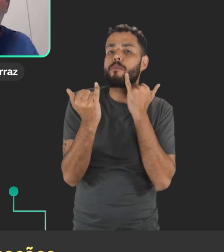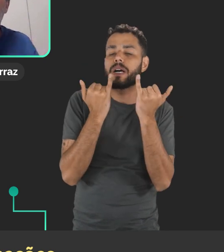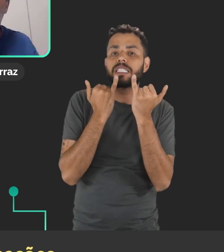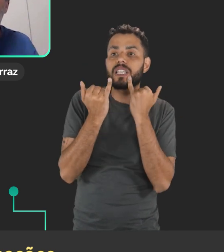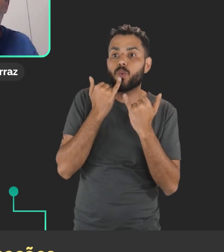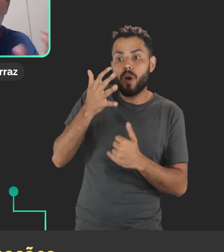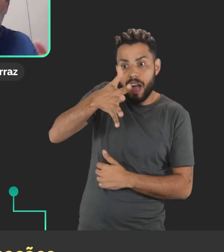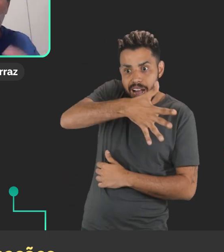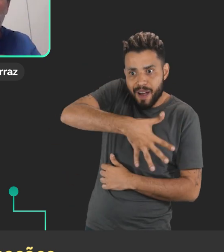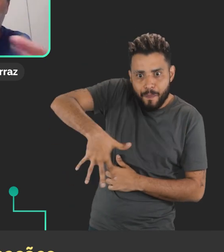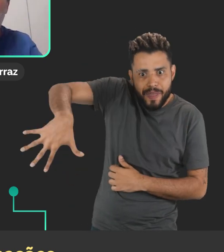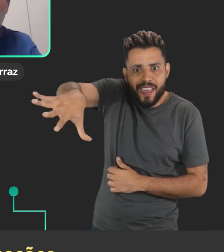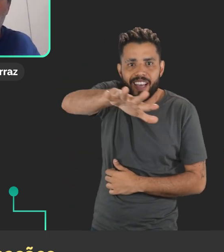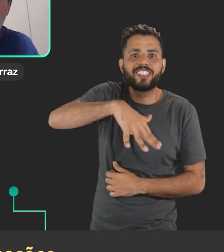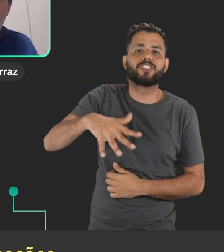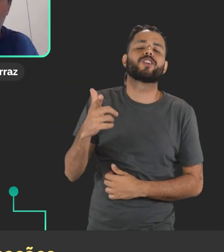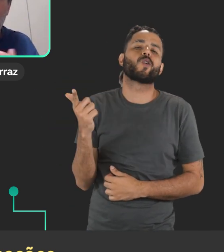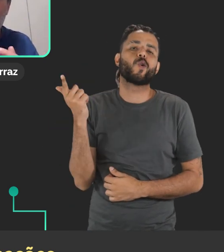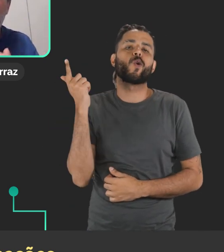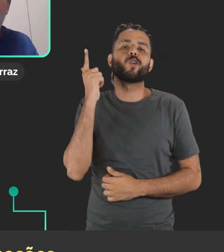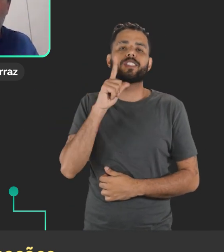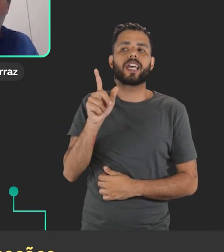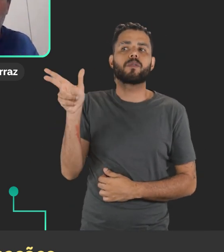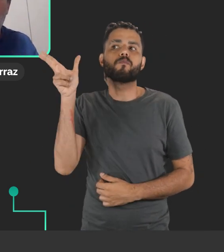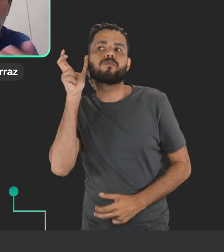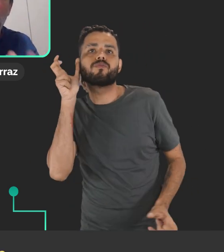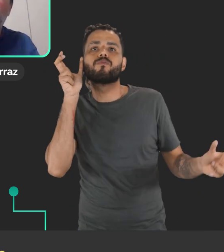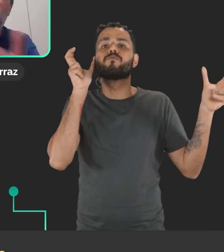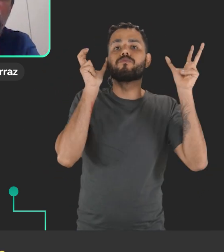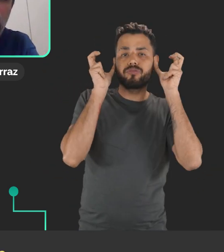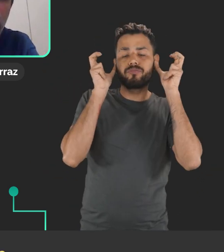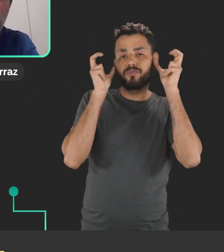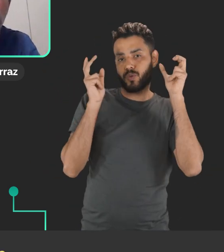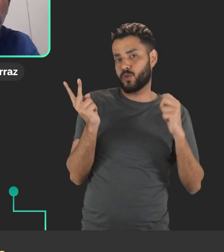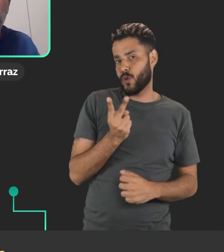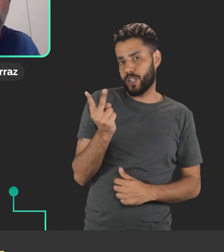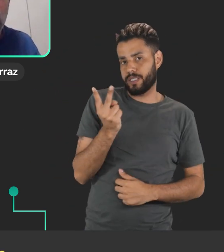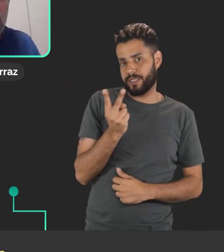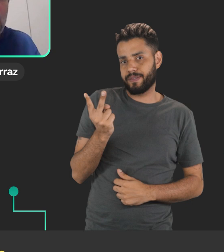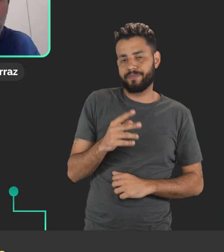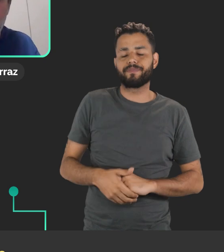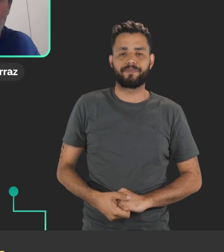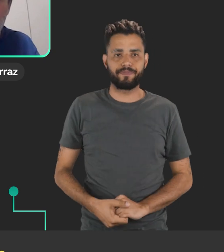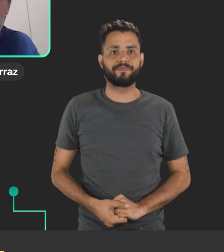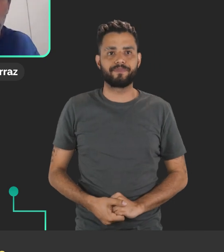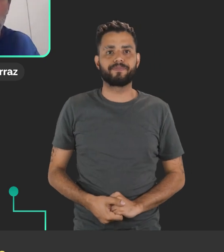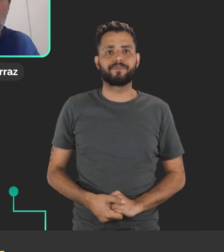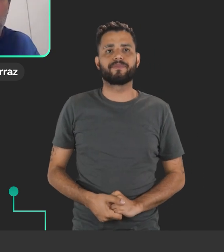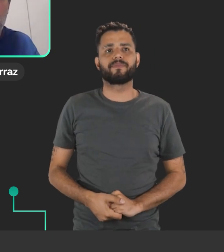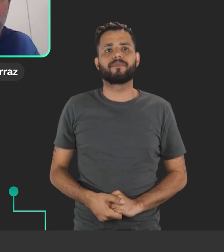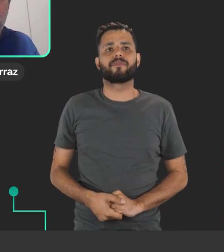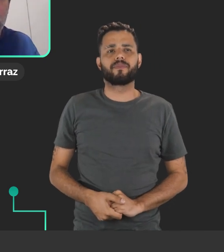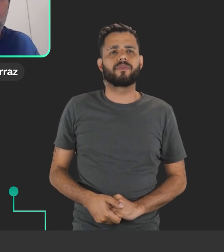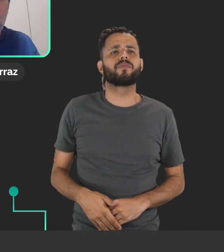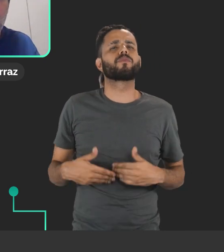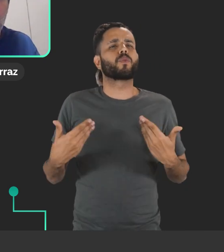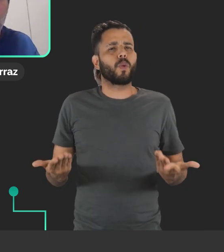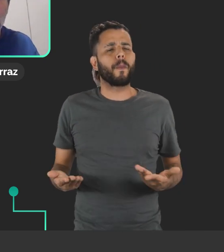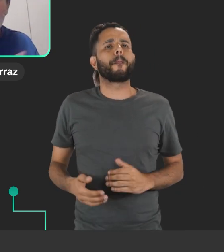o áudio em mono, todas as informações daquele ambiente virtual, eles vão ser transmitidos também para esse usuário.